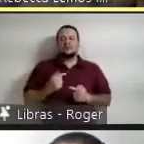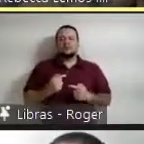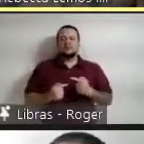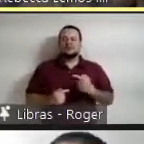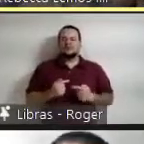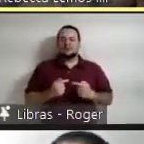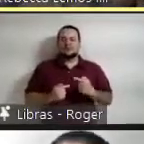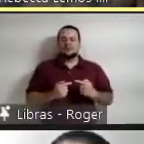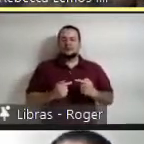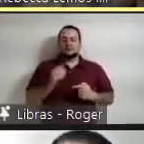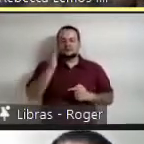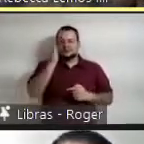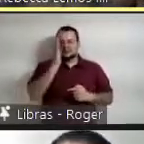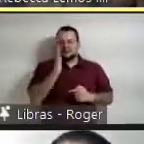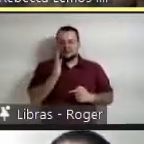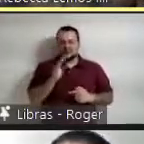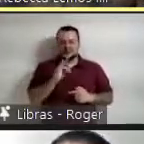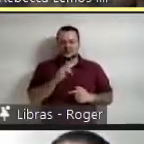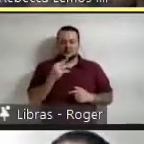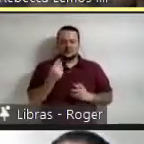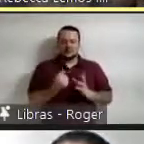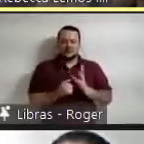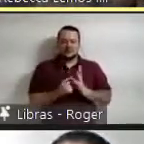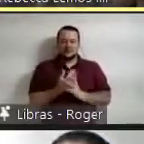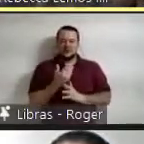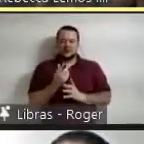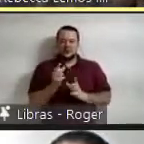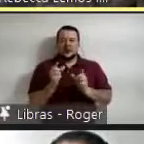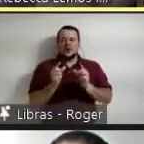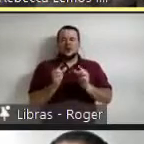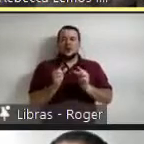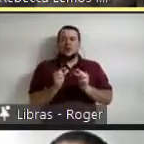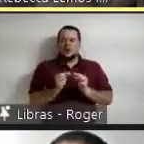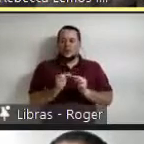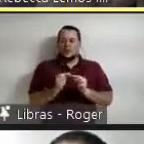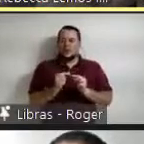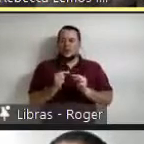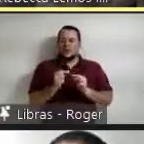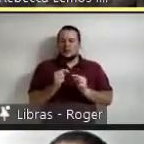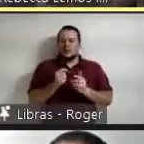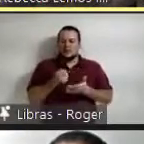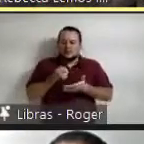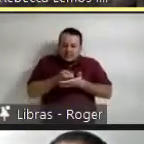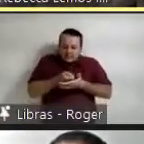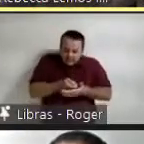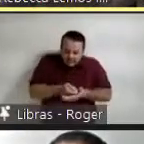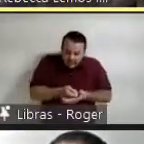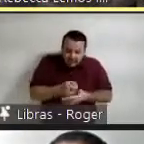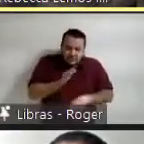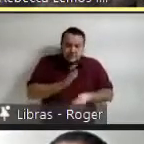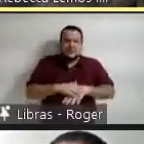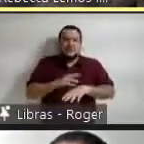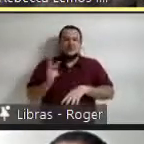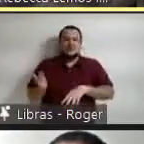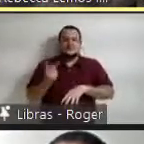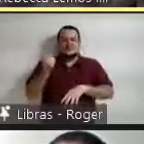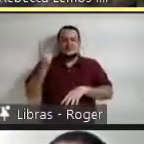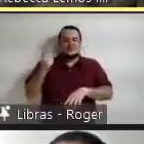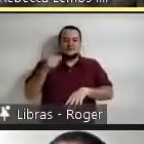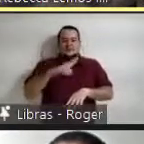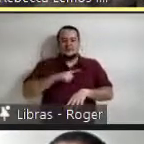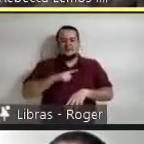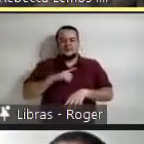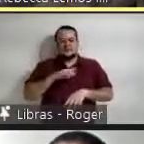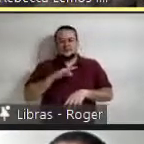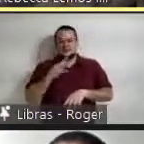produzimos com menos subordinação com mais valorização do que nós fazemos e com